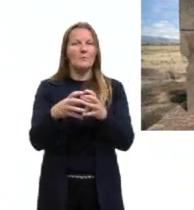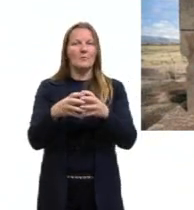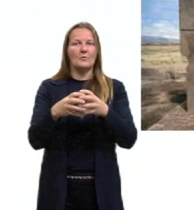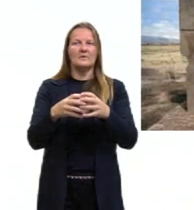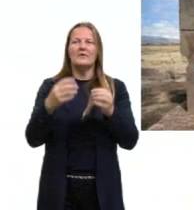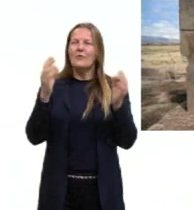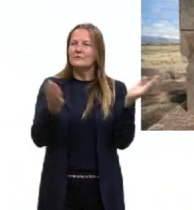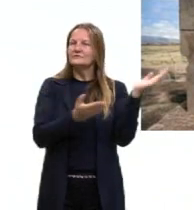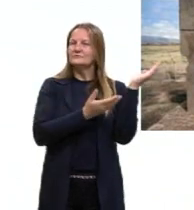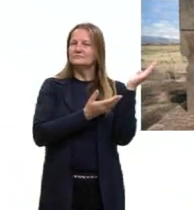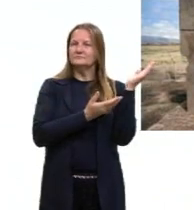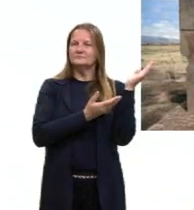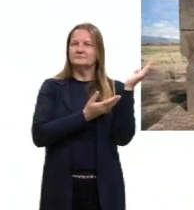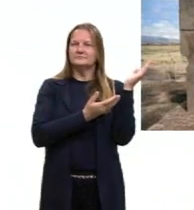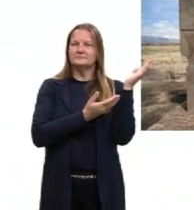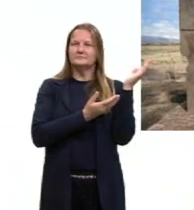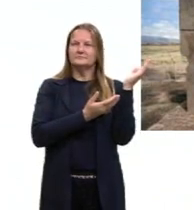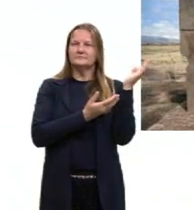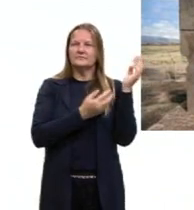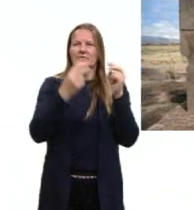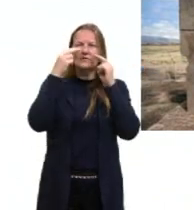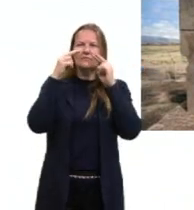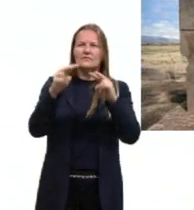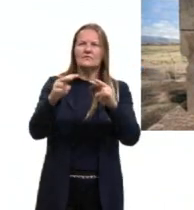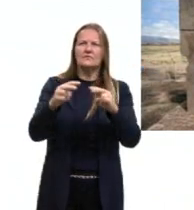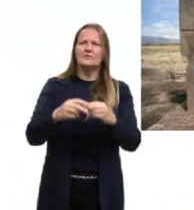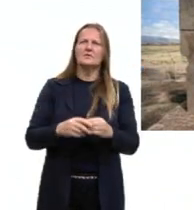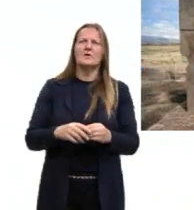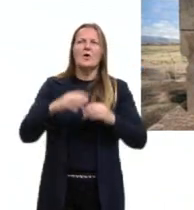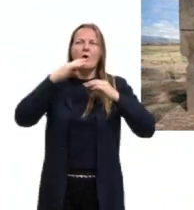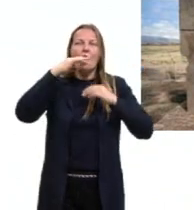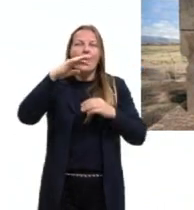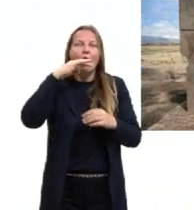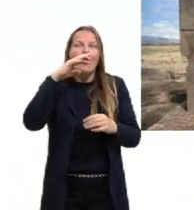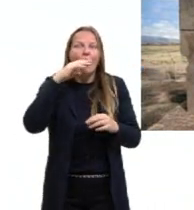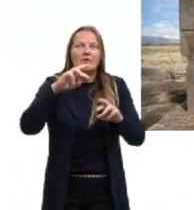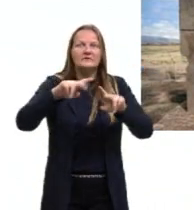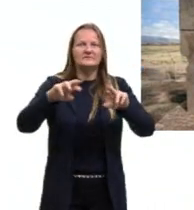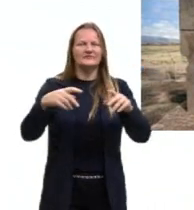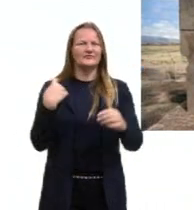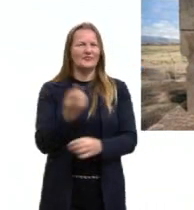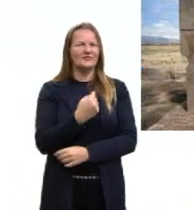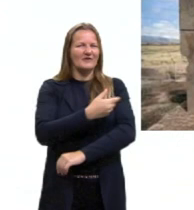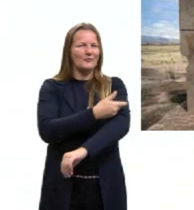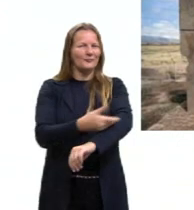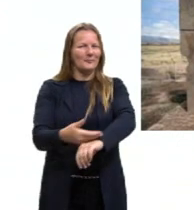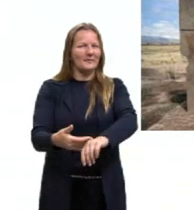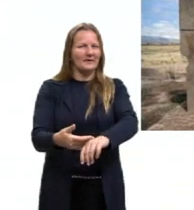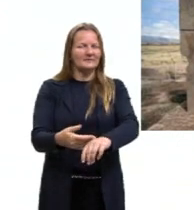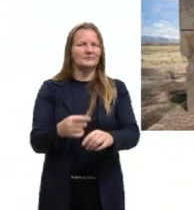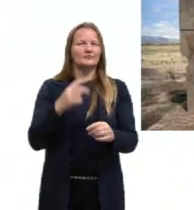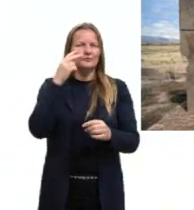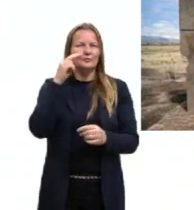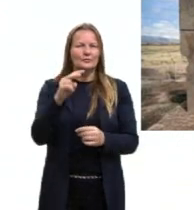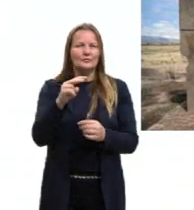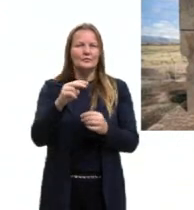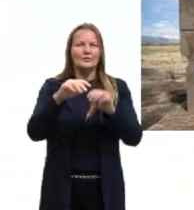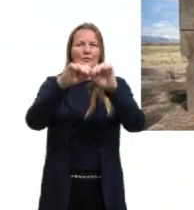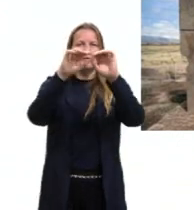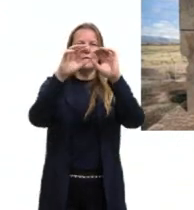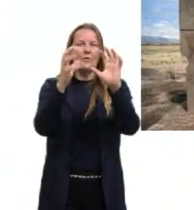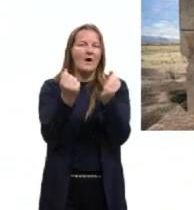aqui para esse slide, por exemplo, nós enxergamos uma paleta de cor de cor, daquilo que nós enxergamos quando nós tratamos